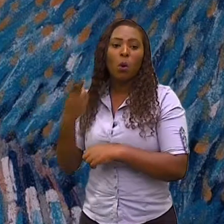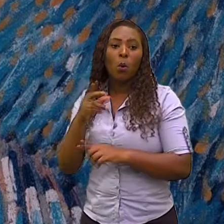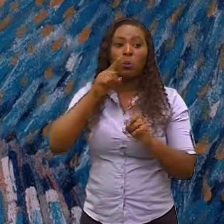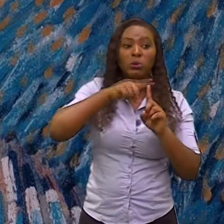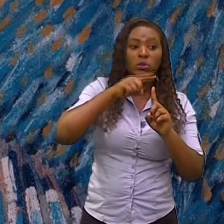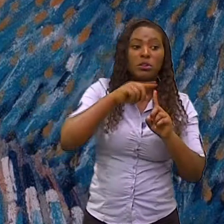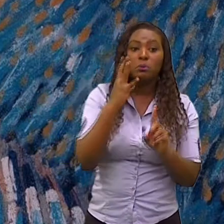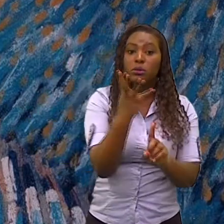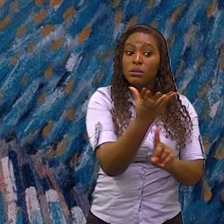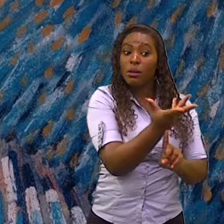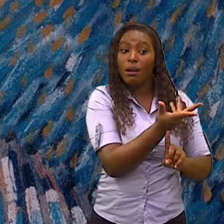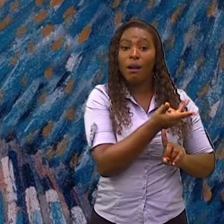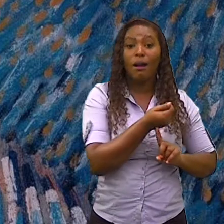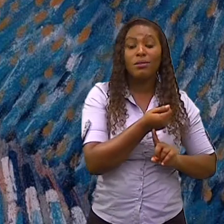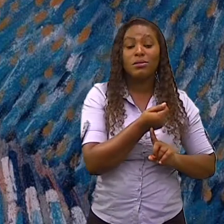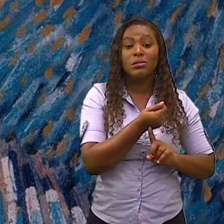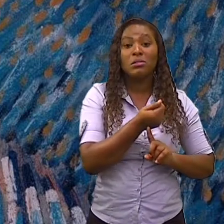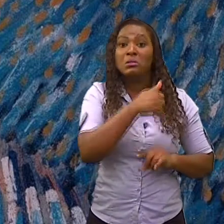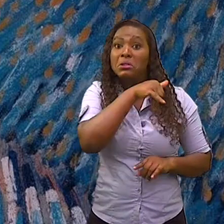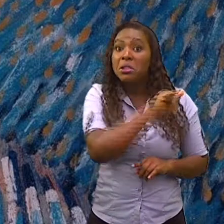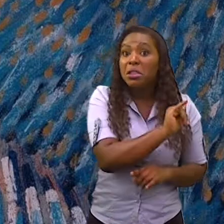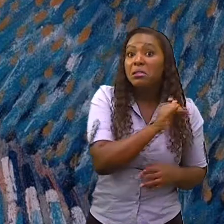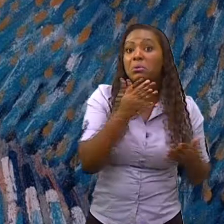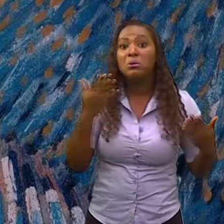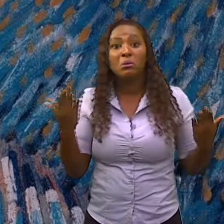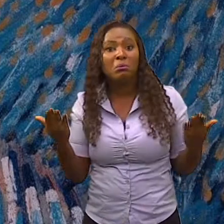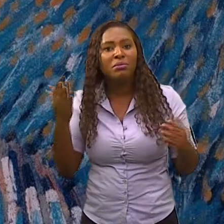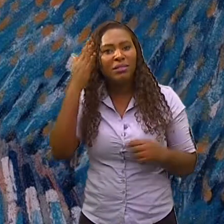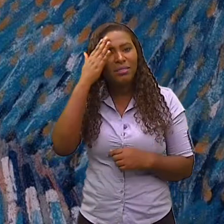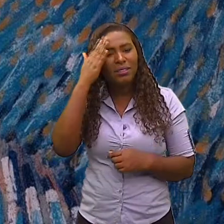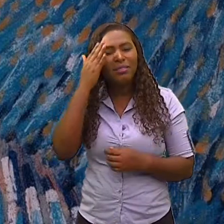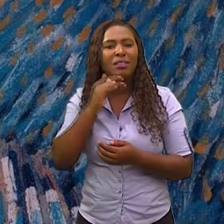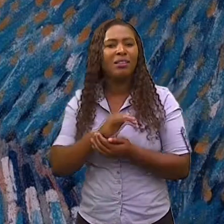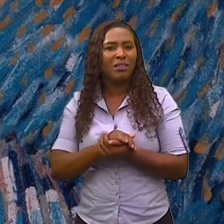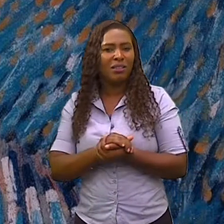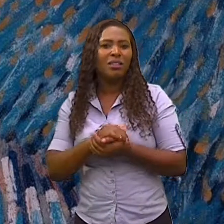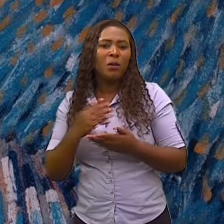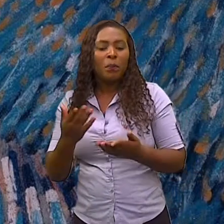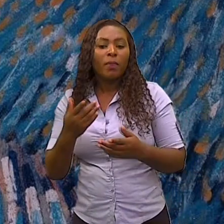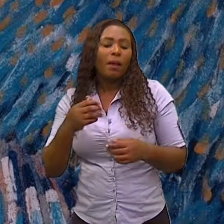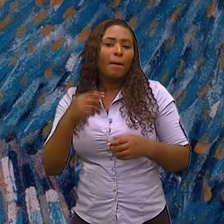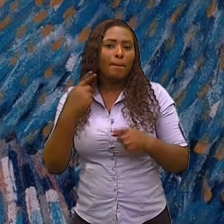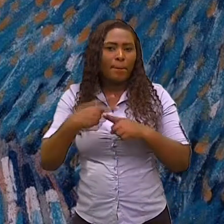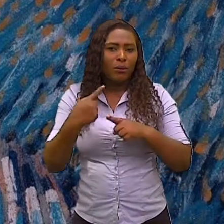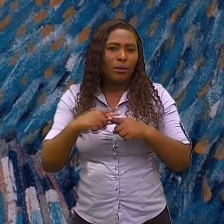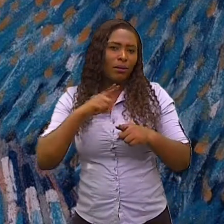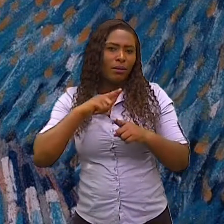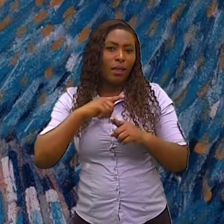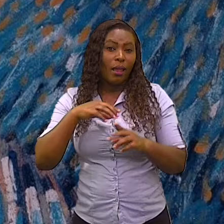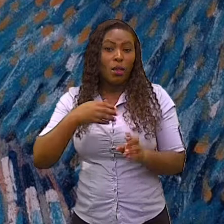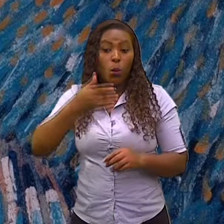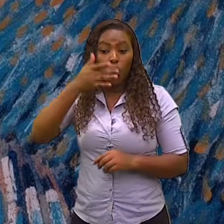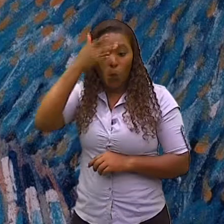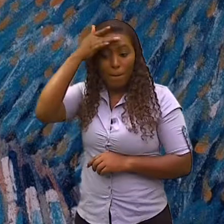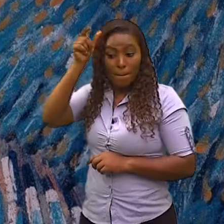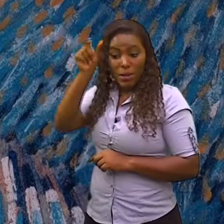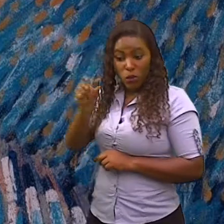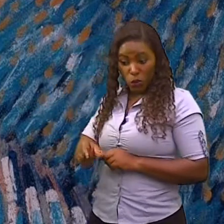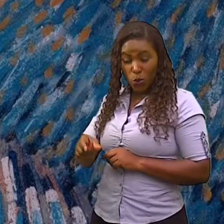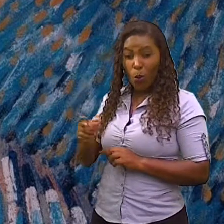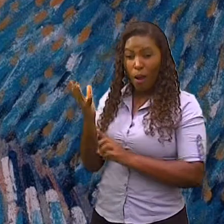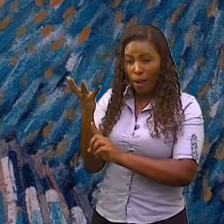o movimento Y do artista que representava essa área ou esse movimento.